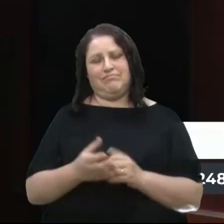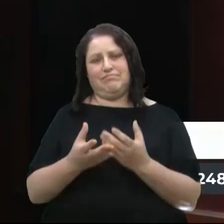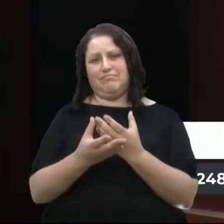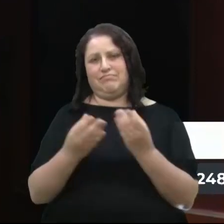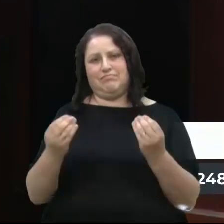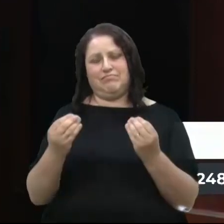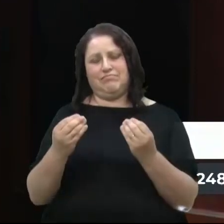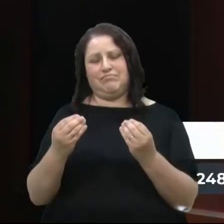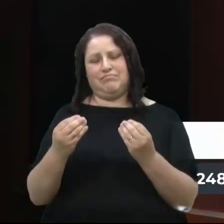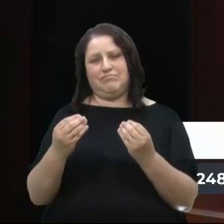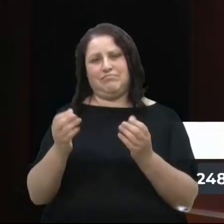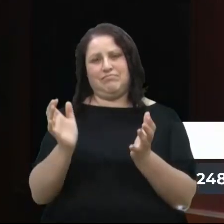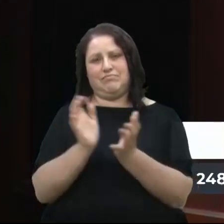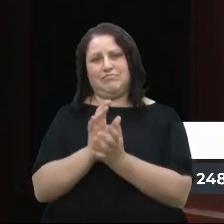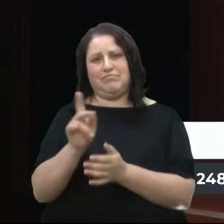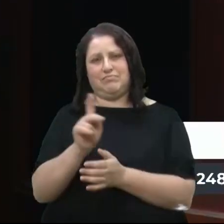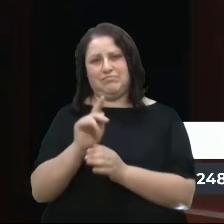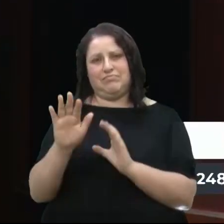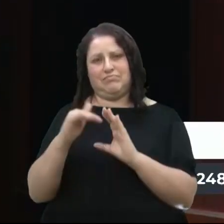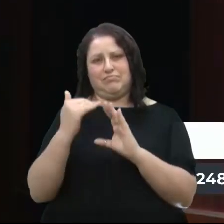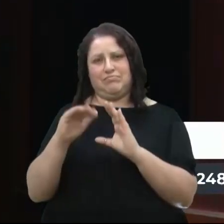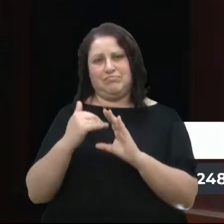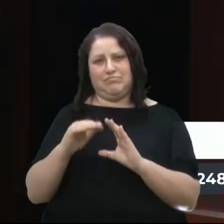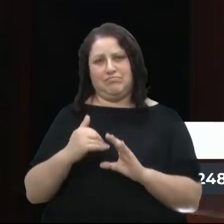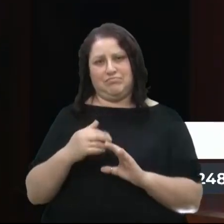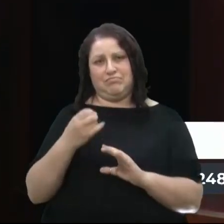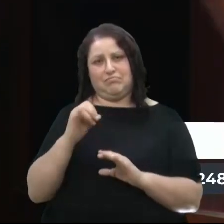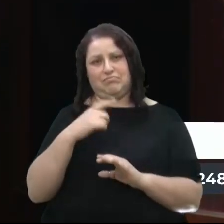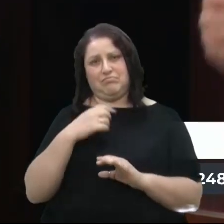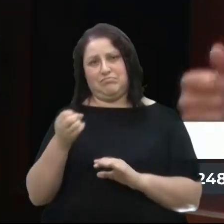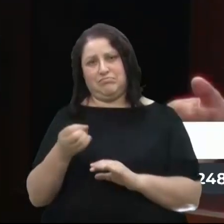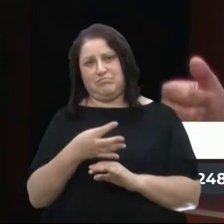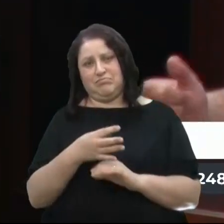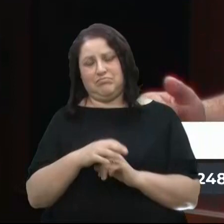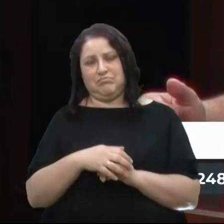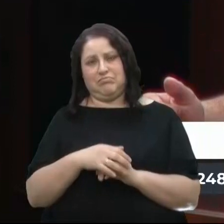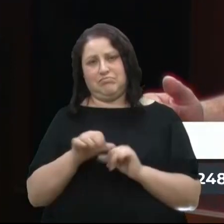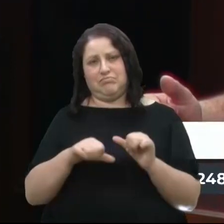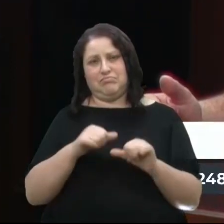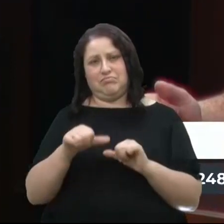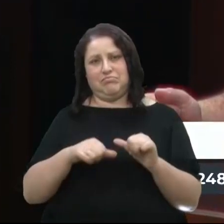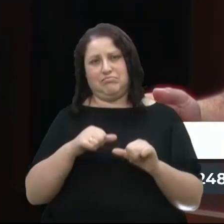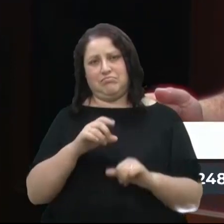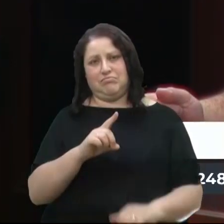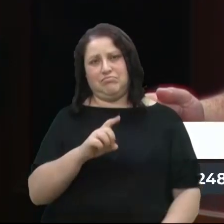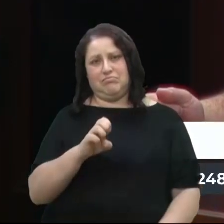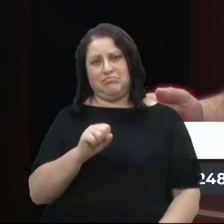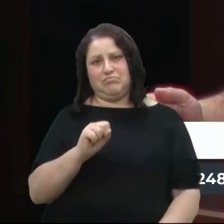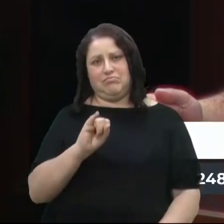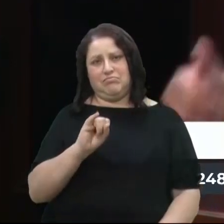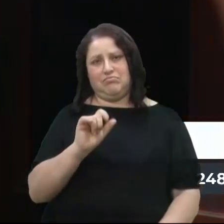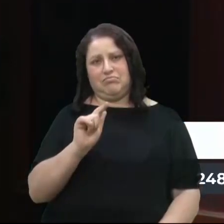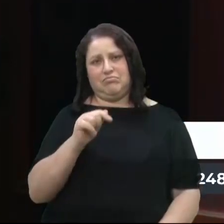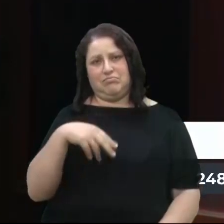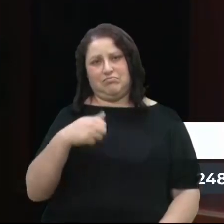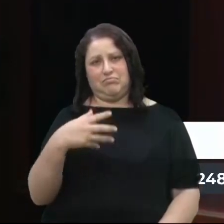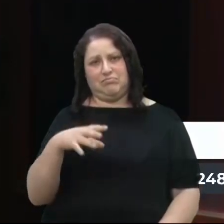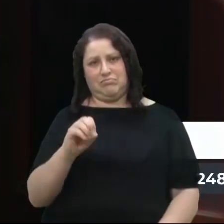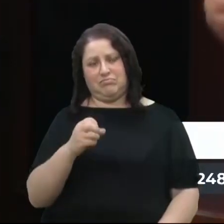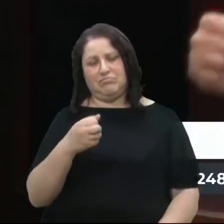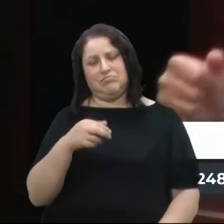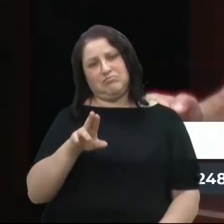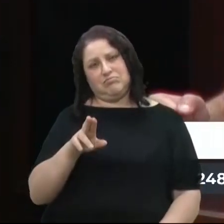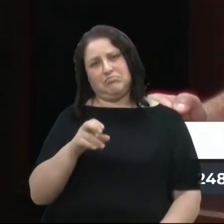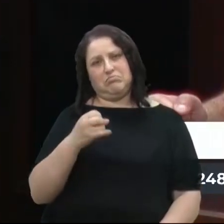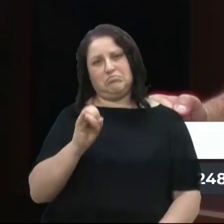de vários colegas professores. E se nós vamos ter uma nova alteração de designação? Ou se isso vai